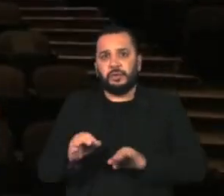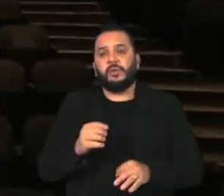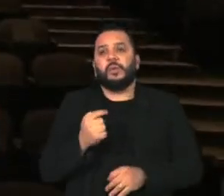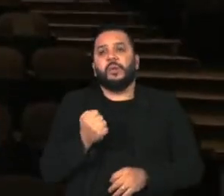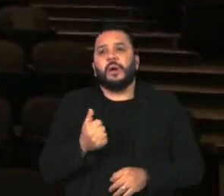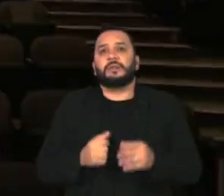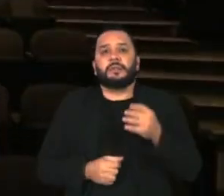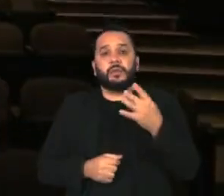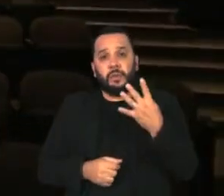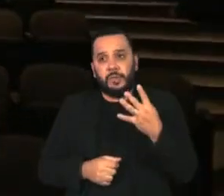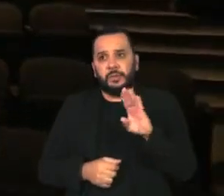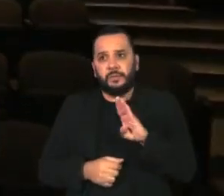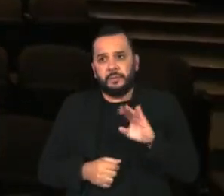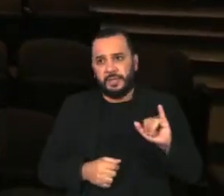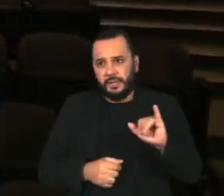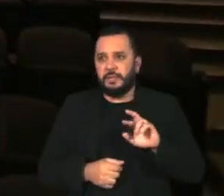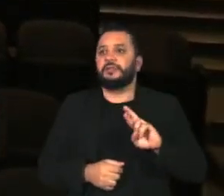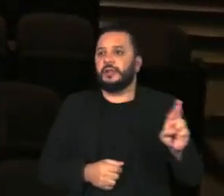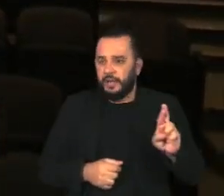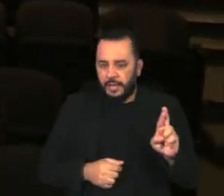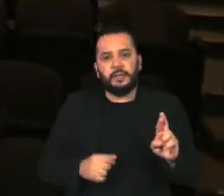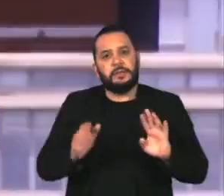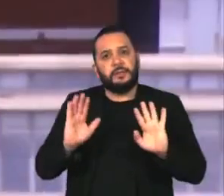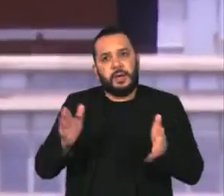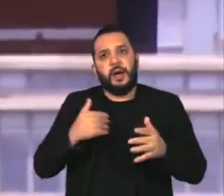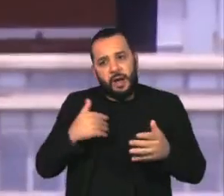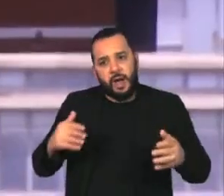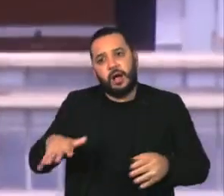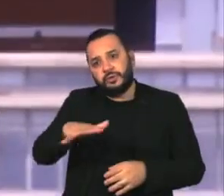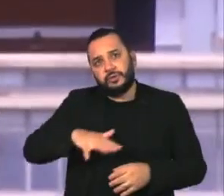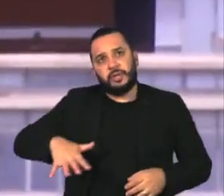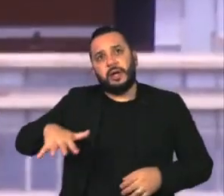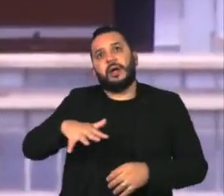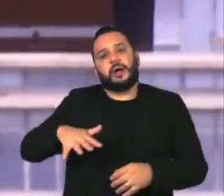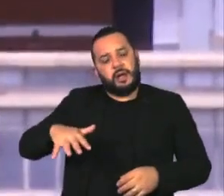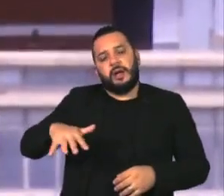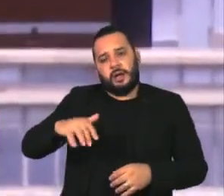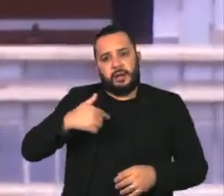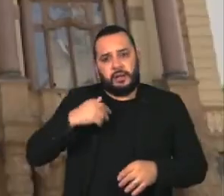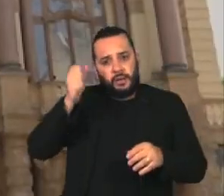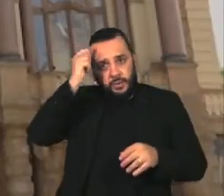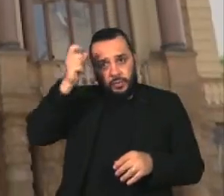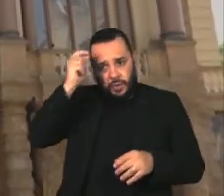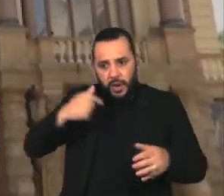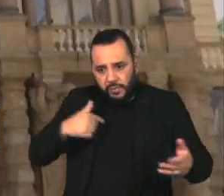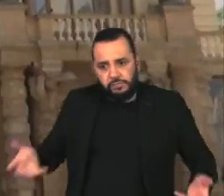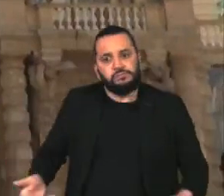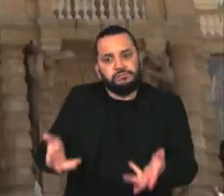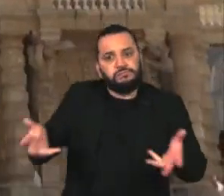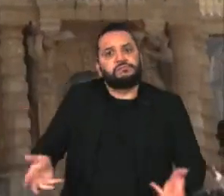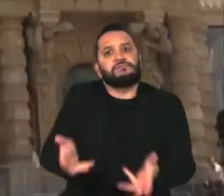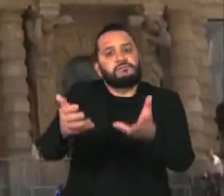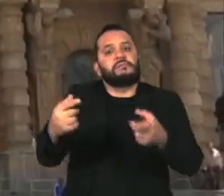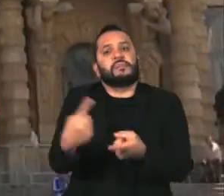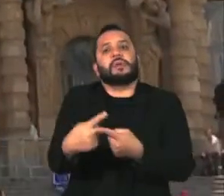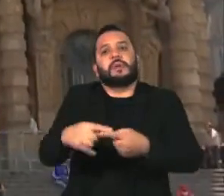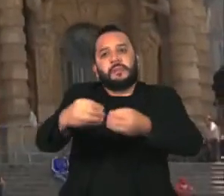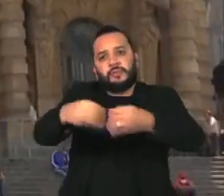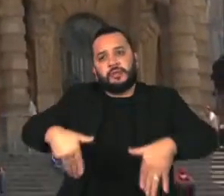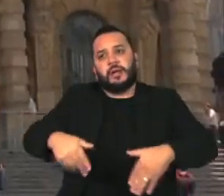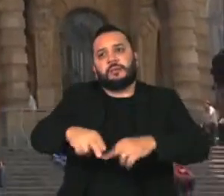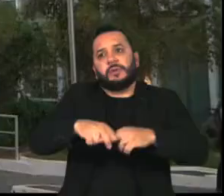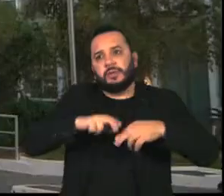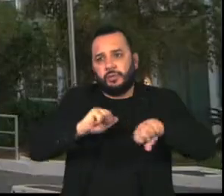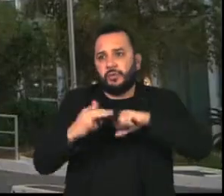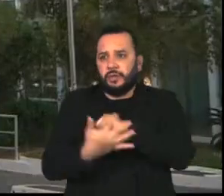para o enfrentamento das consequências causadas ao setor cultural fortemente atingido pela pandemia. O dinheiro para colocar as